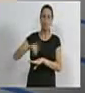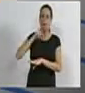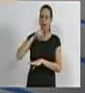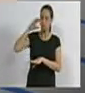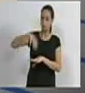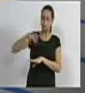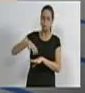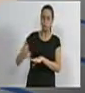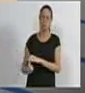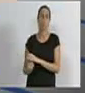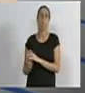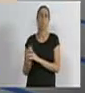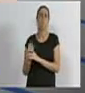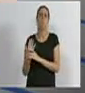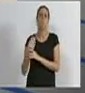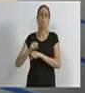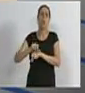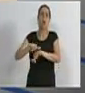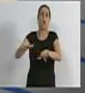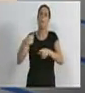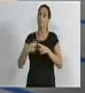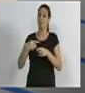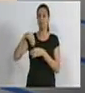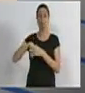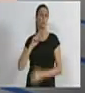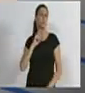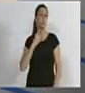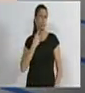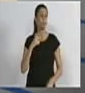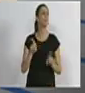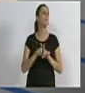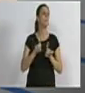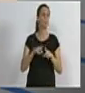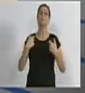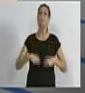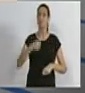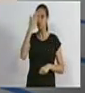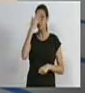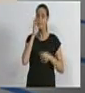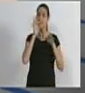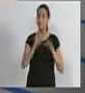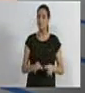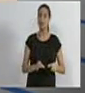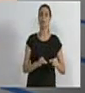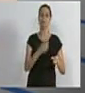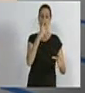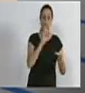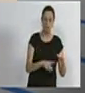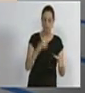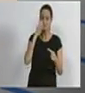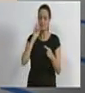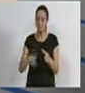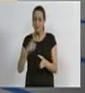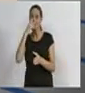enchentes. A separação e o descarte correto dos resíduos é muito importante. Se forem